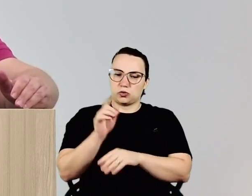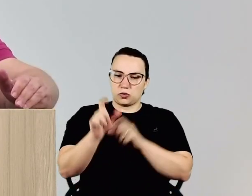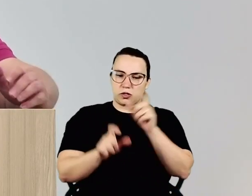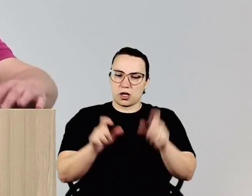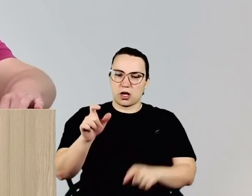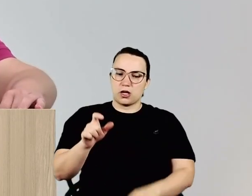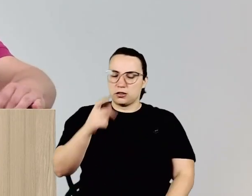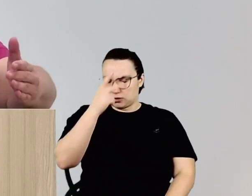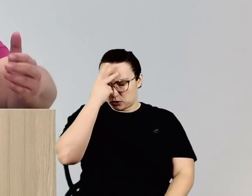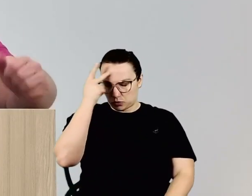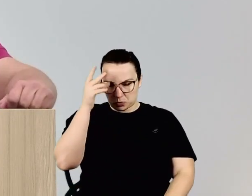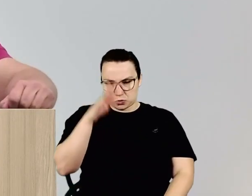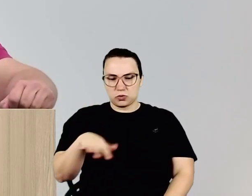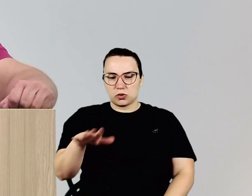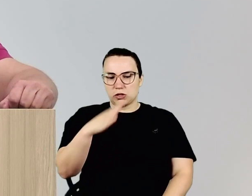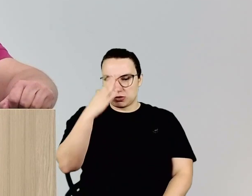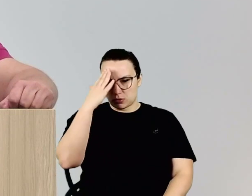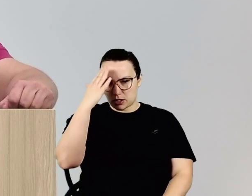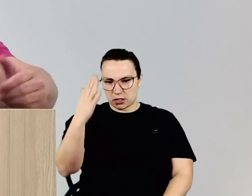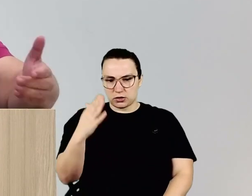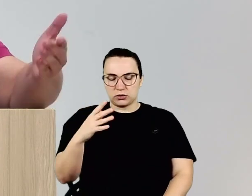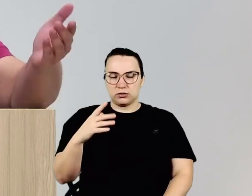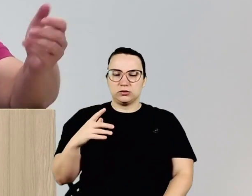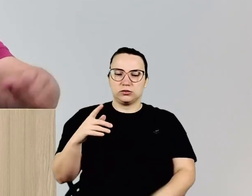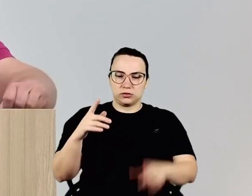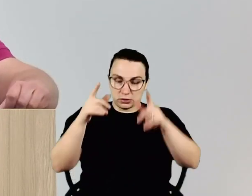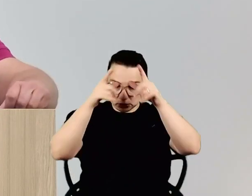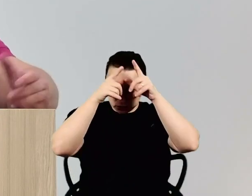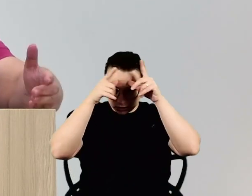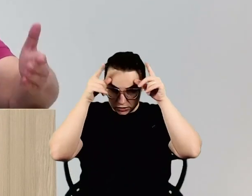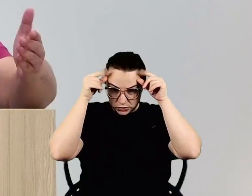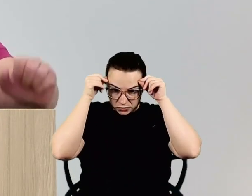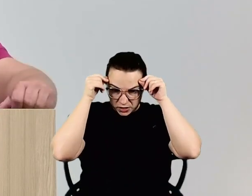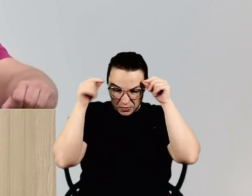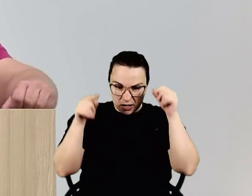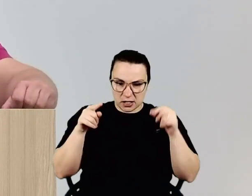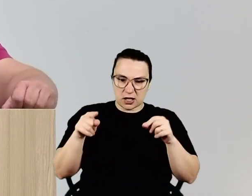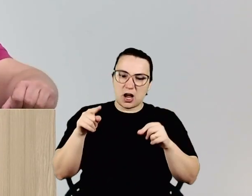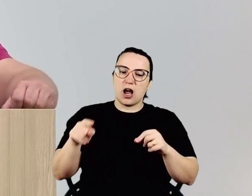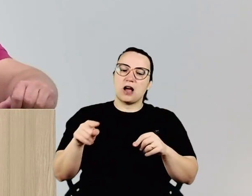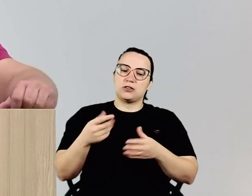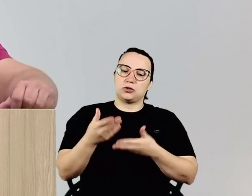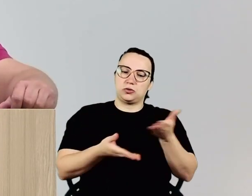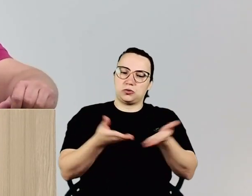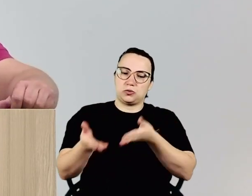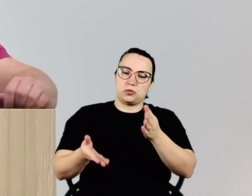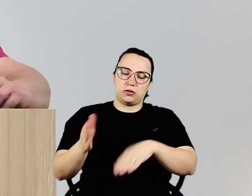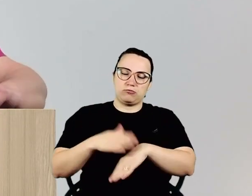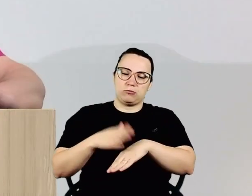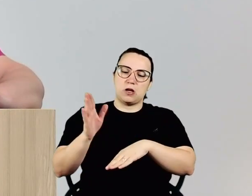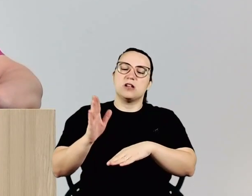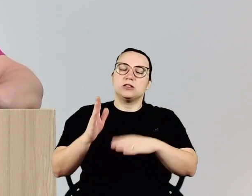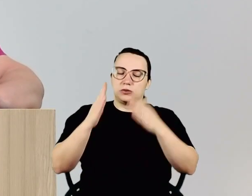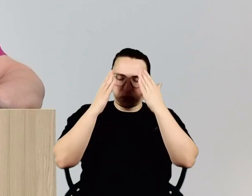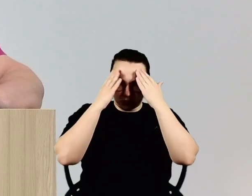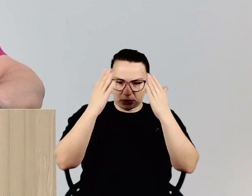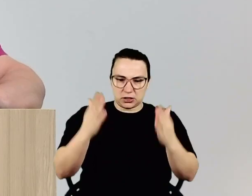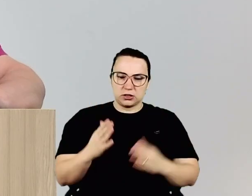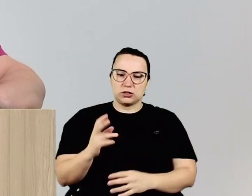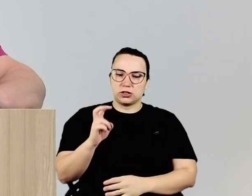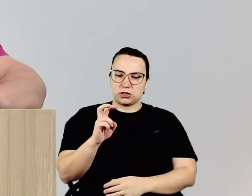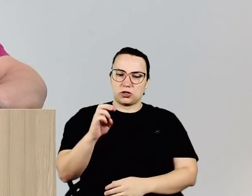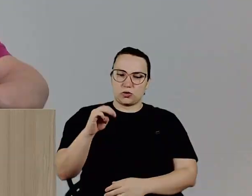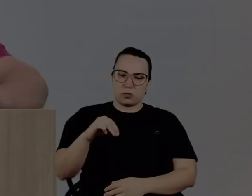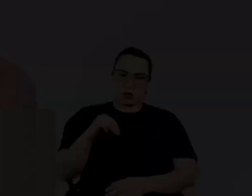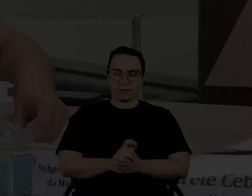agradeço a turma de enfermagem que está aqui, porque ninguém faz melhor isso do que vocês. Então, eu voto nos cinco minutos finais. Muito